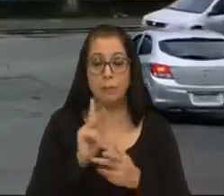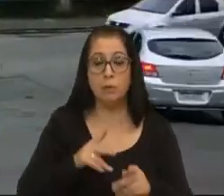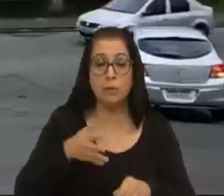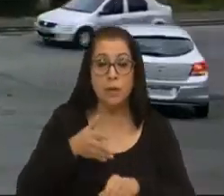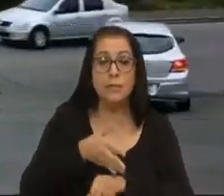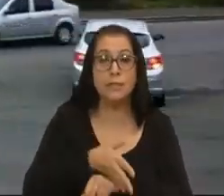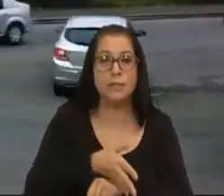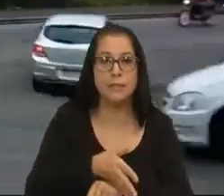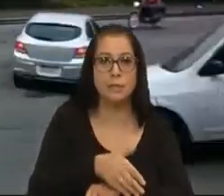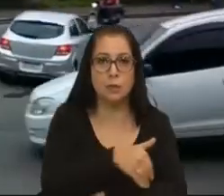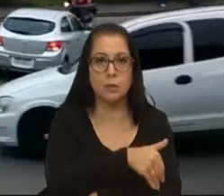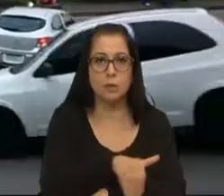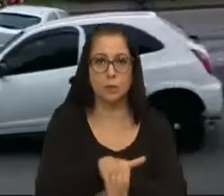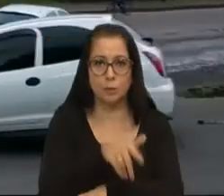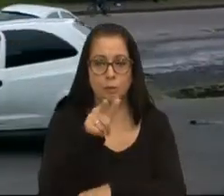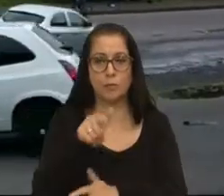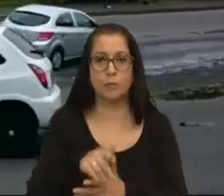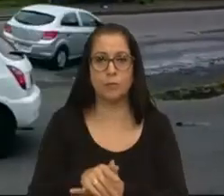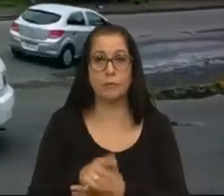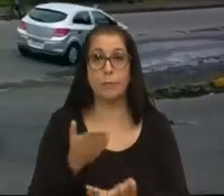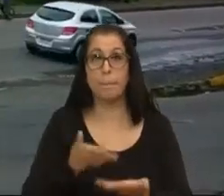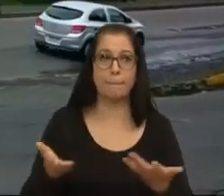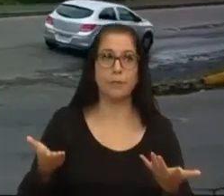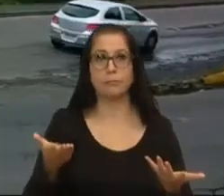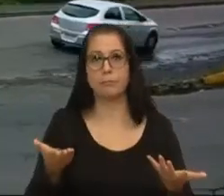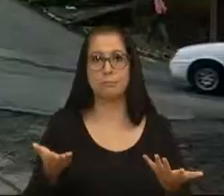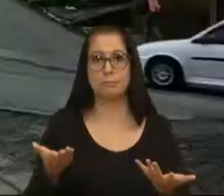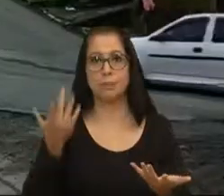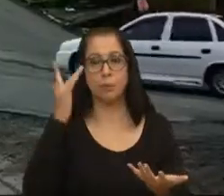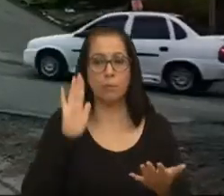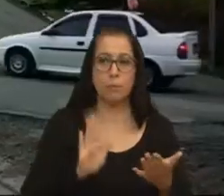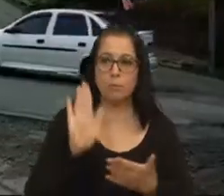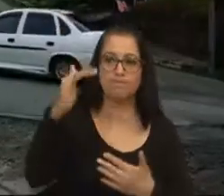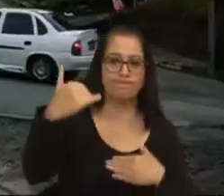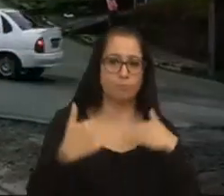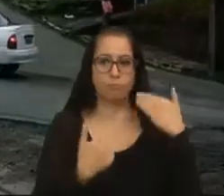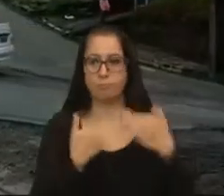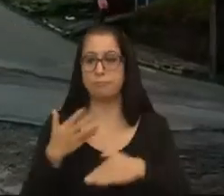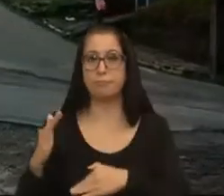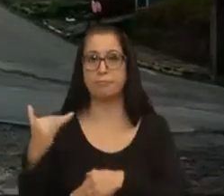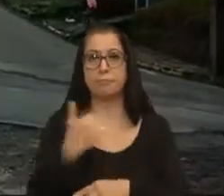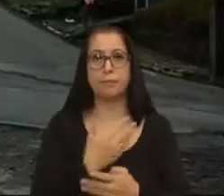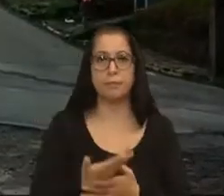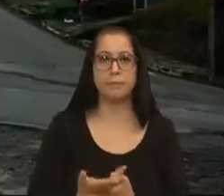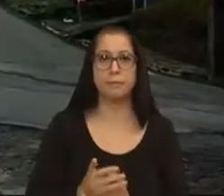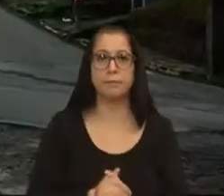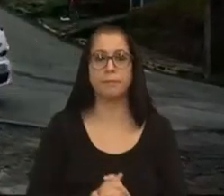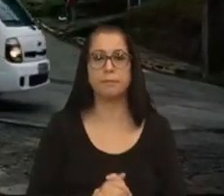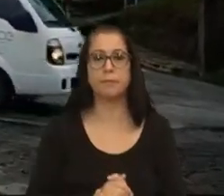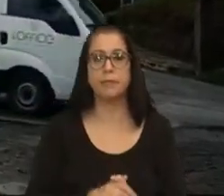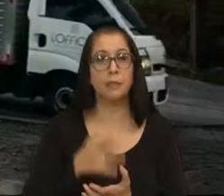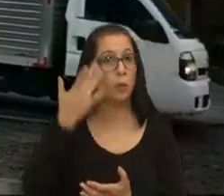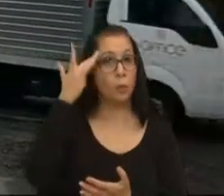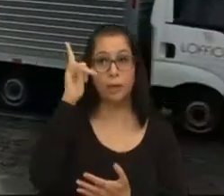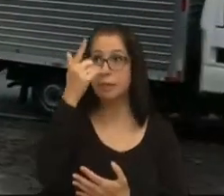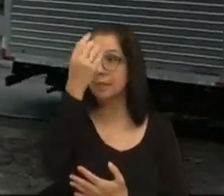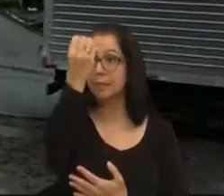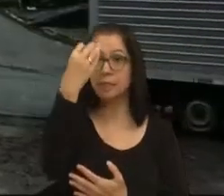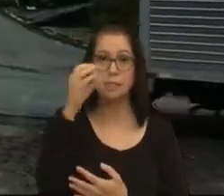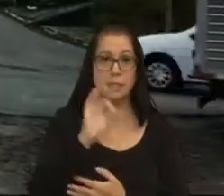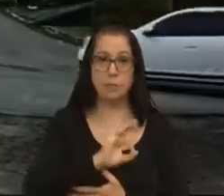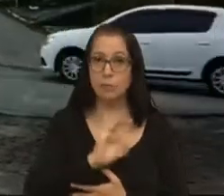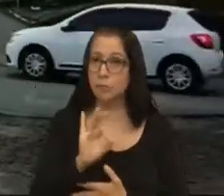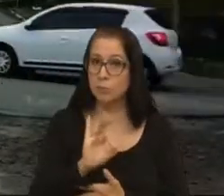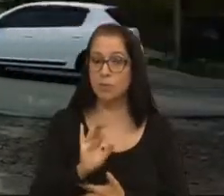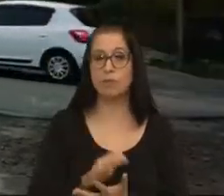essas ruas aí ficam perdidos, porque é um sobe, desce, entra e sai, não tem sinalização nenhuma.